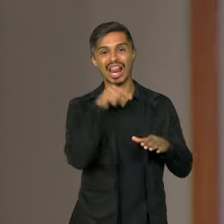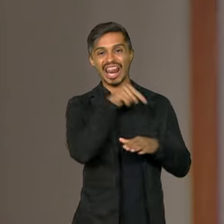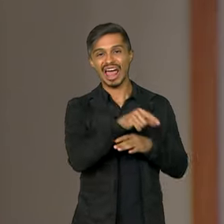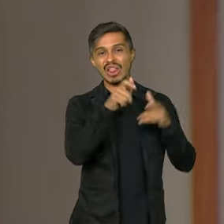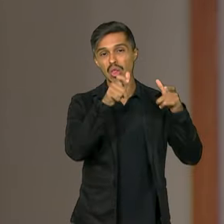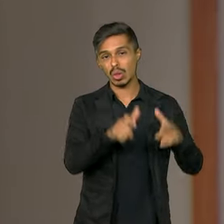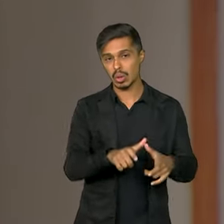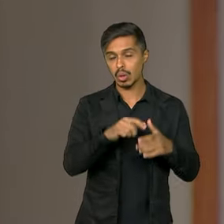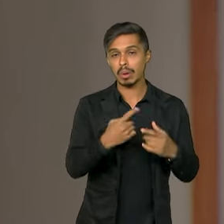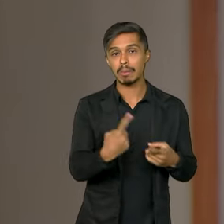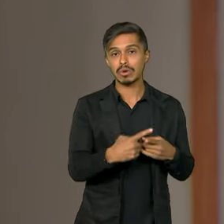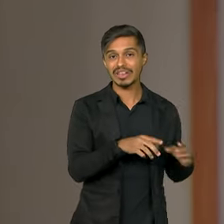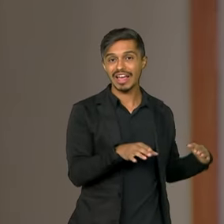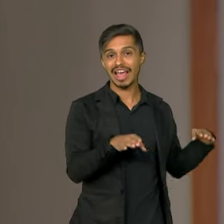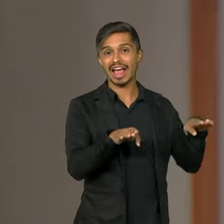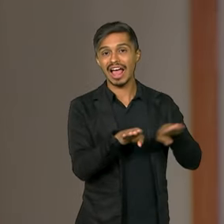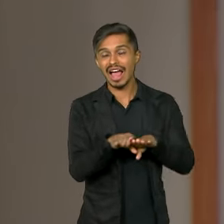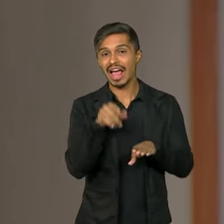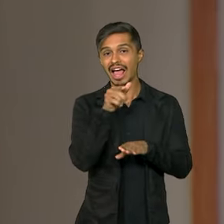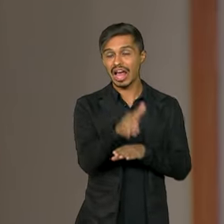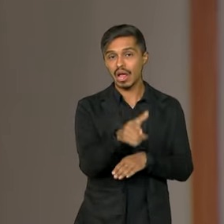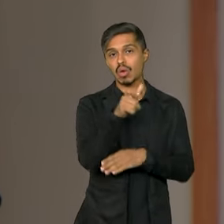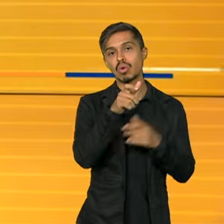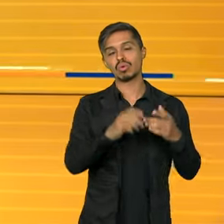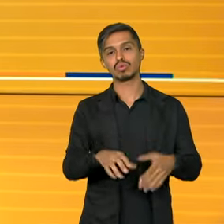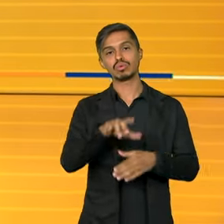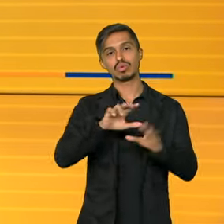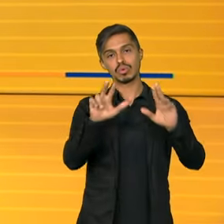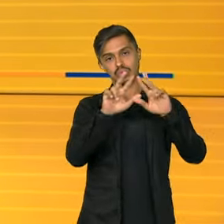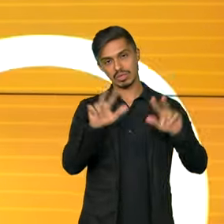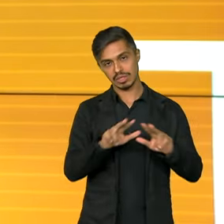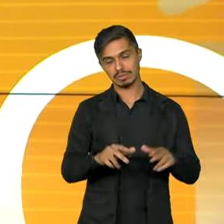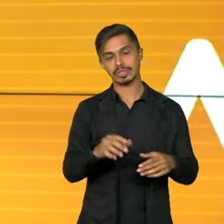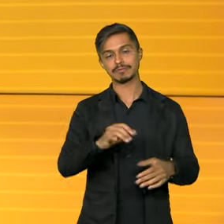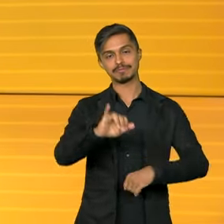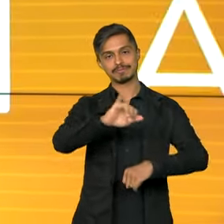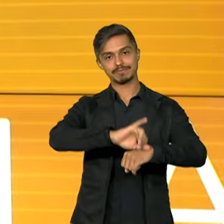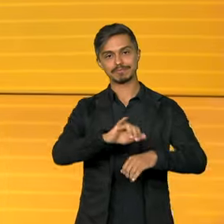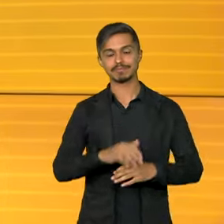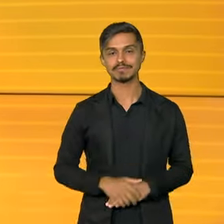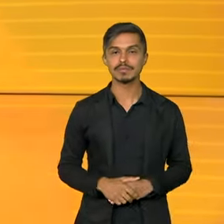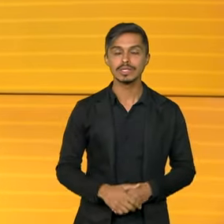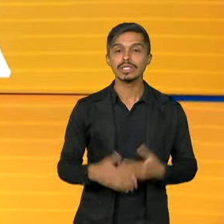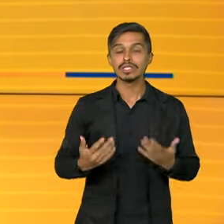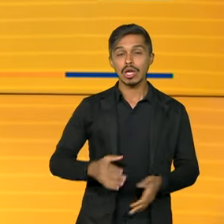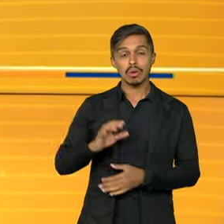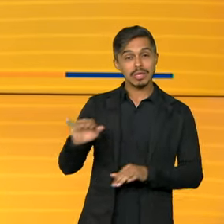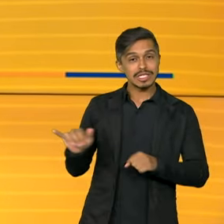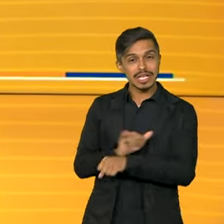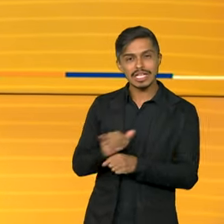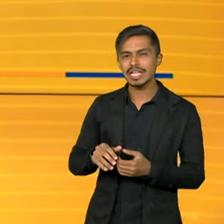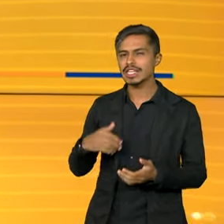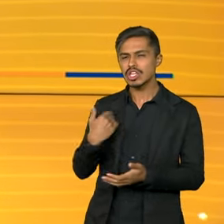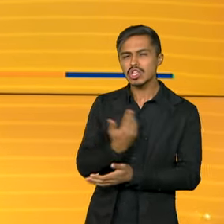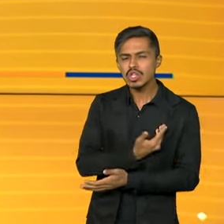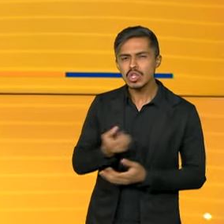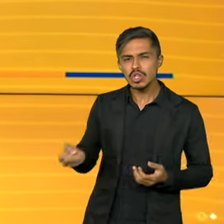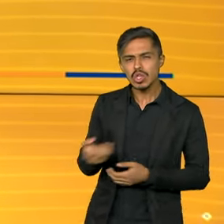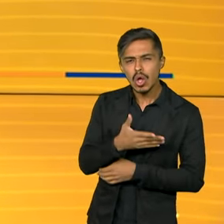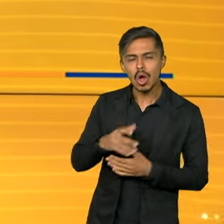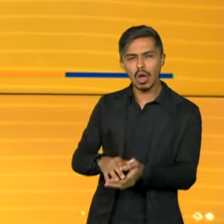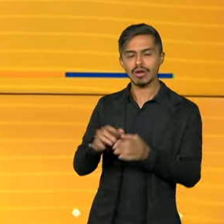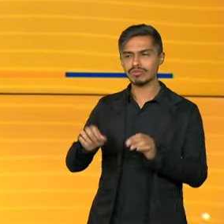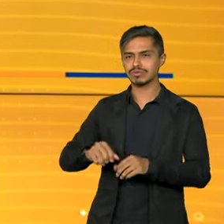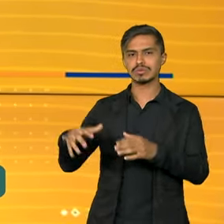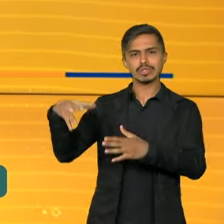dirigirão ao aeroporto da capital libanesa. Uma iniciativa inovadora vai levar painéis solares